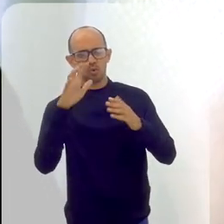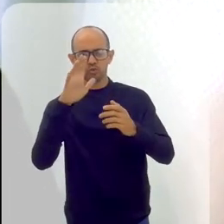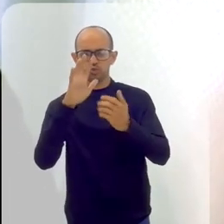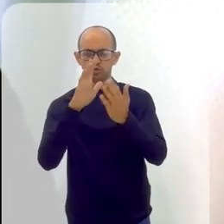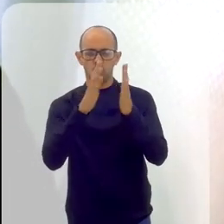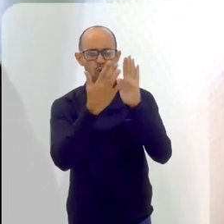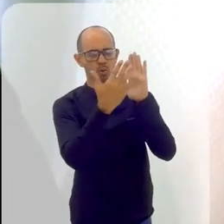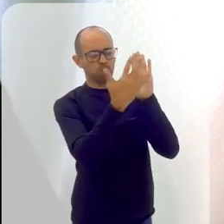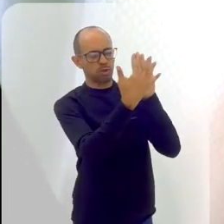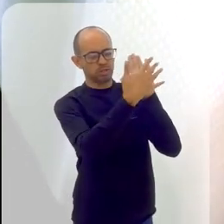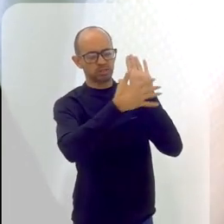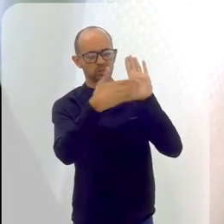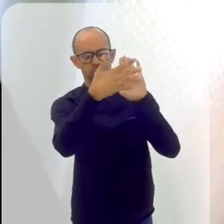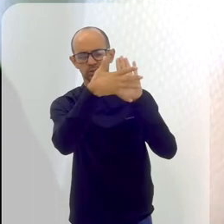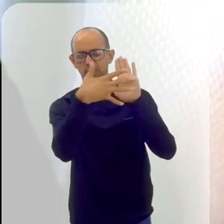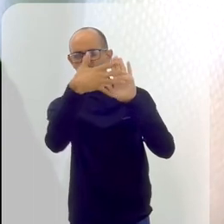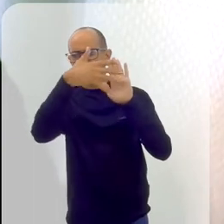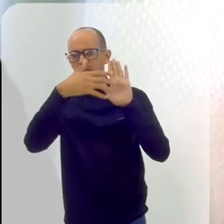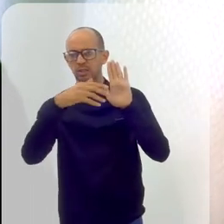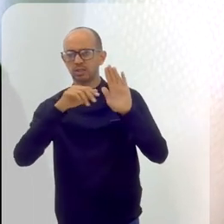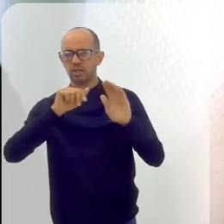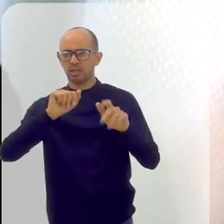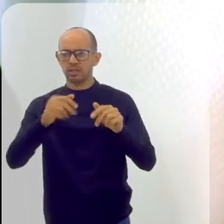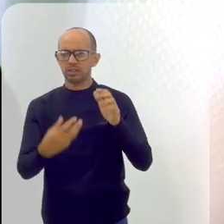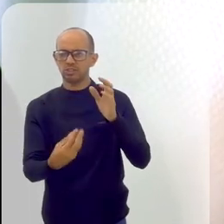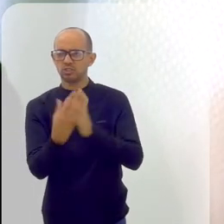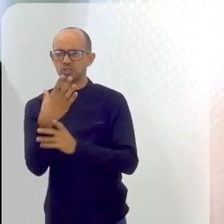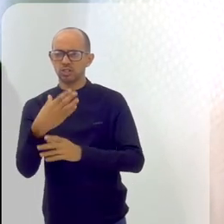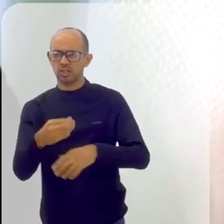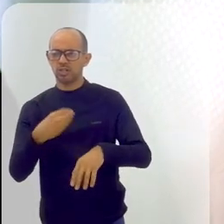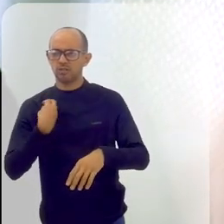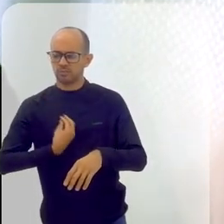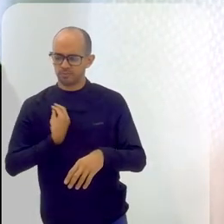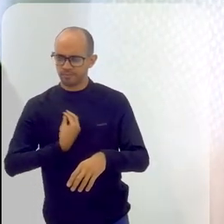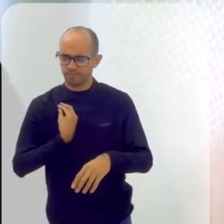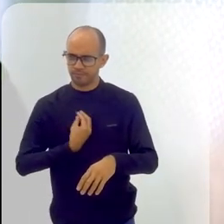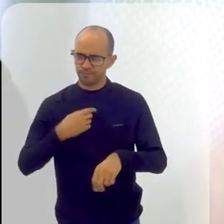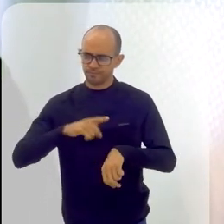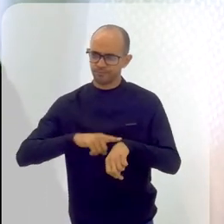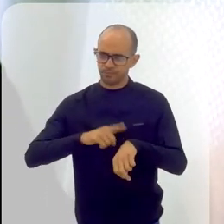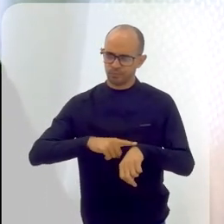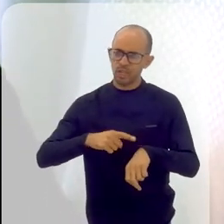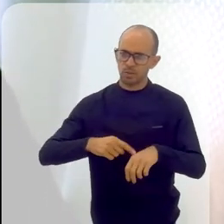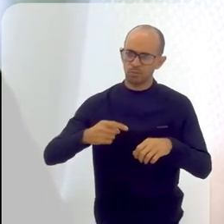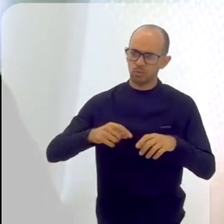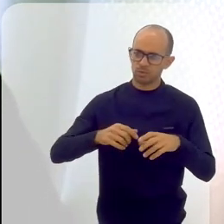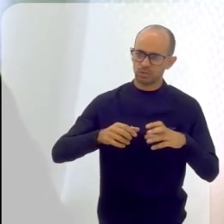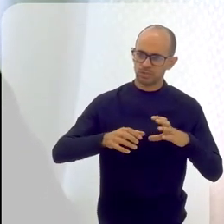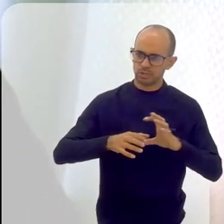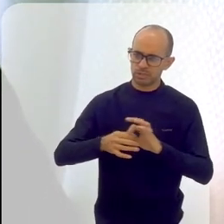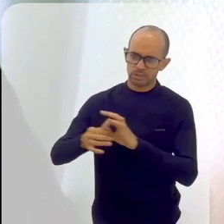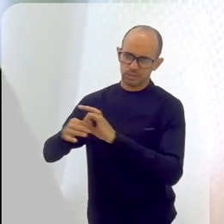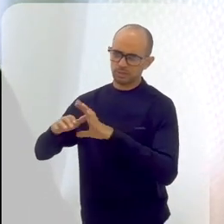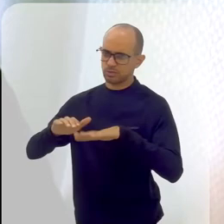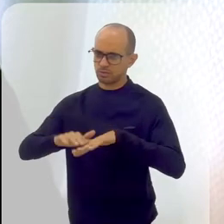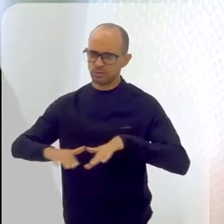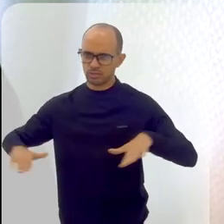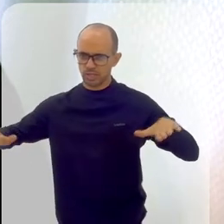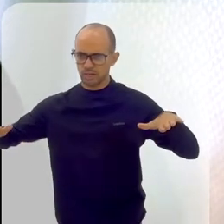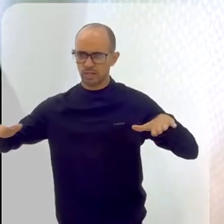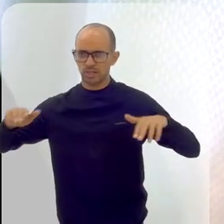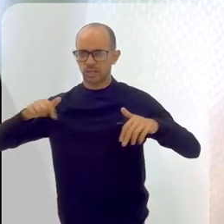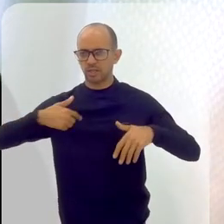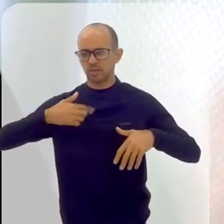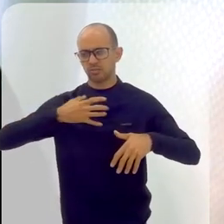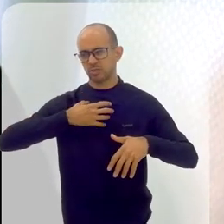atrás, com formas que não tem vídeo e a acaba dando vídeo durante um tempo de cena, vamos dizer assim. E uma coisa que foi